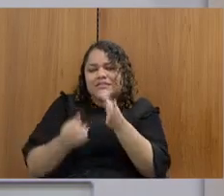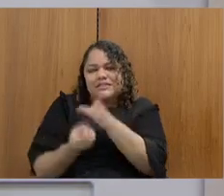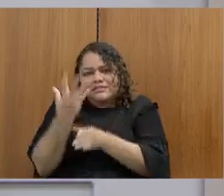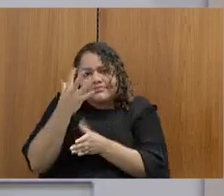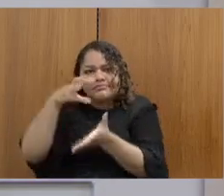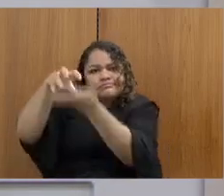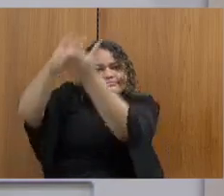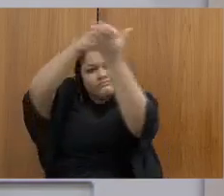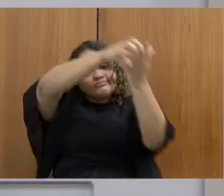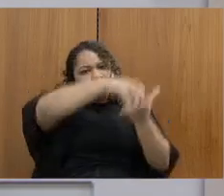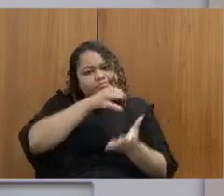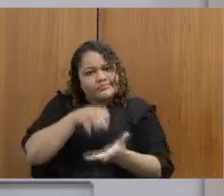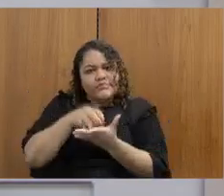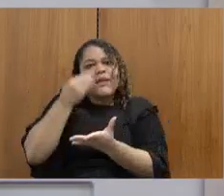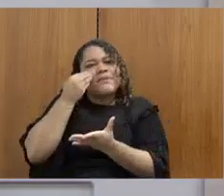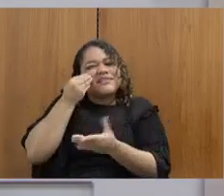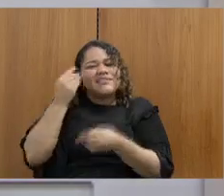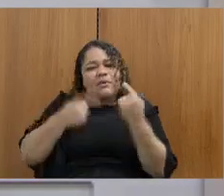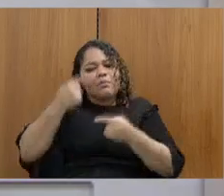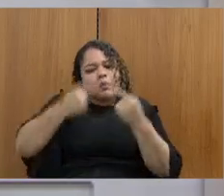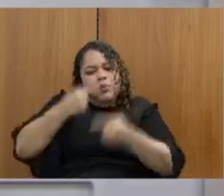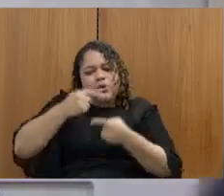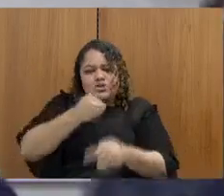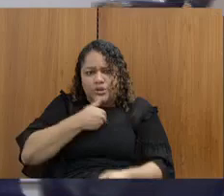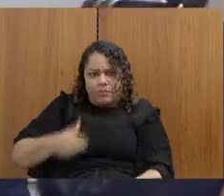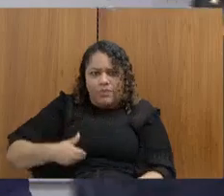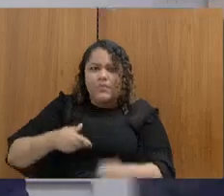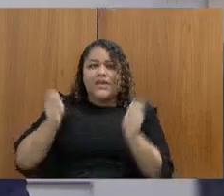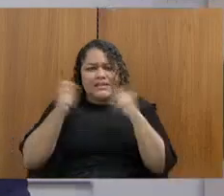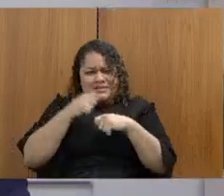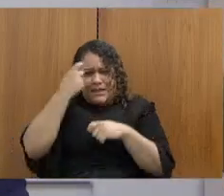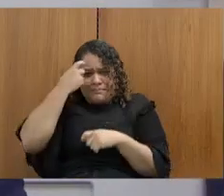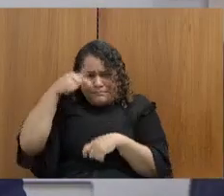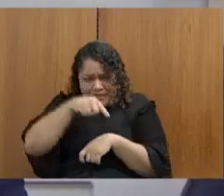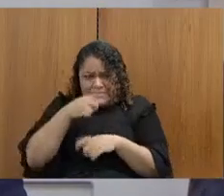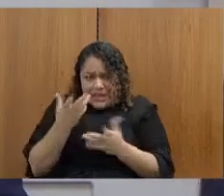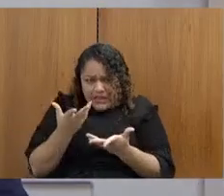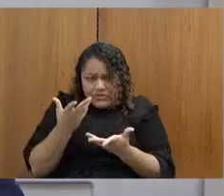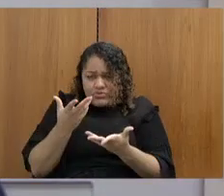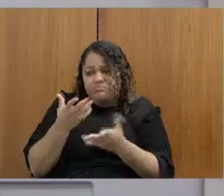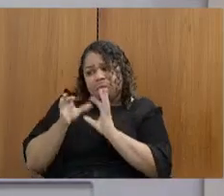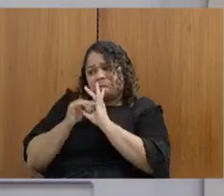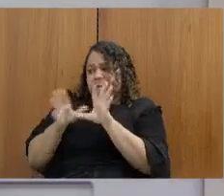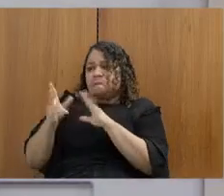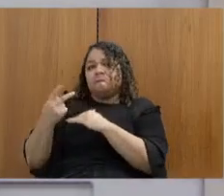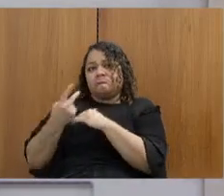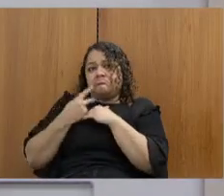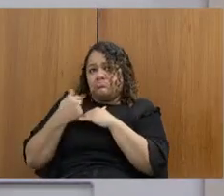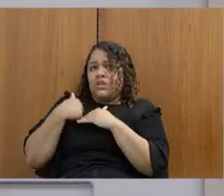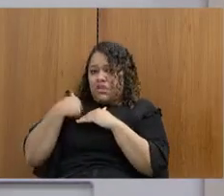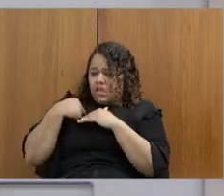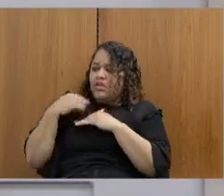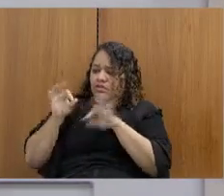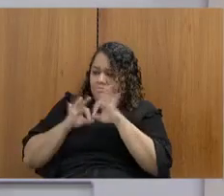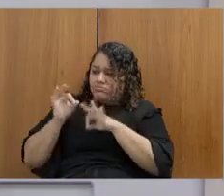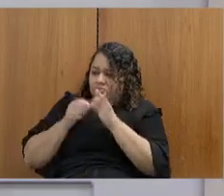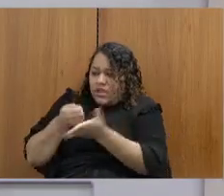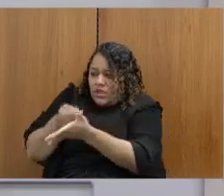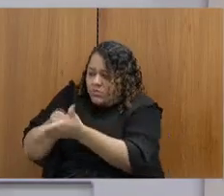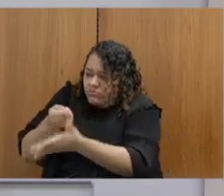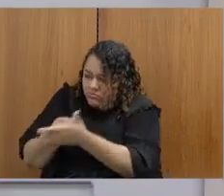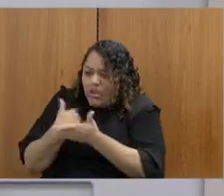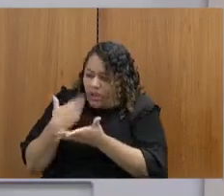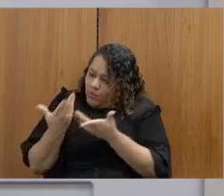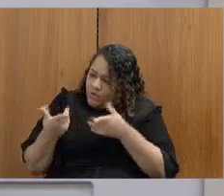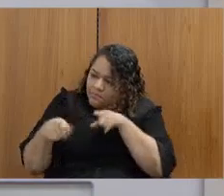públicas. E se é possível pensar algo nesse sentido, até já me coloquei à disposição do senhor, que eu faço aqui crítica e cobrança, mas também